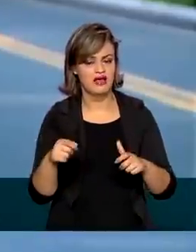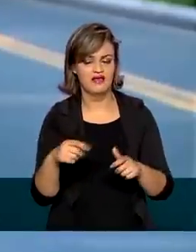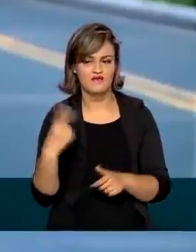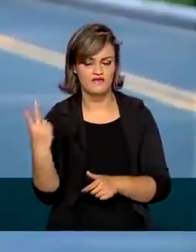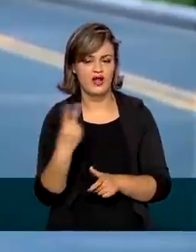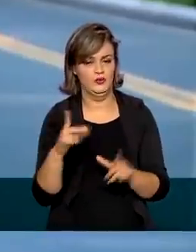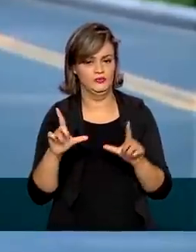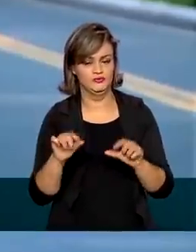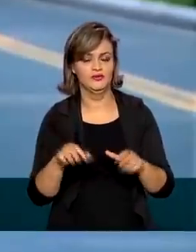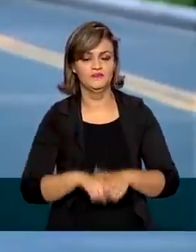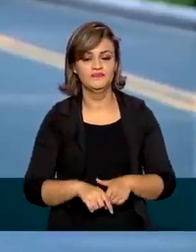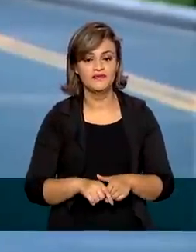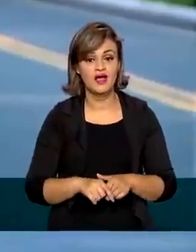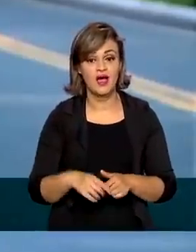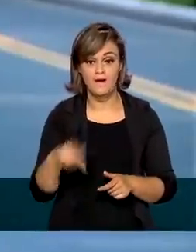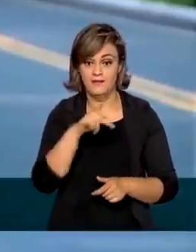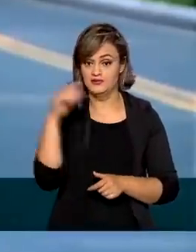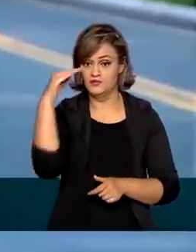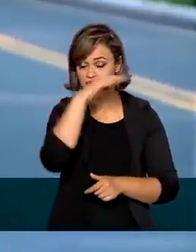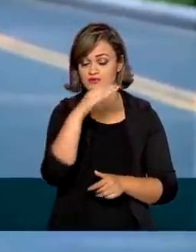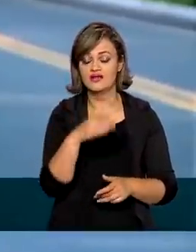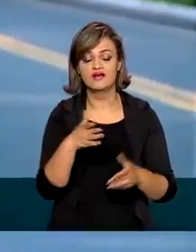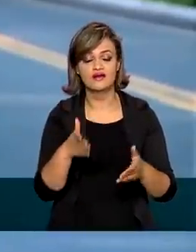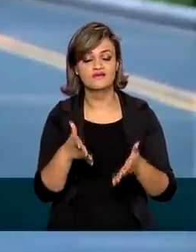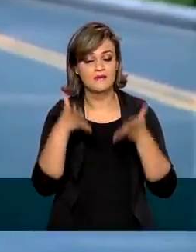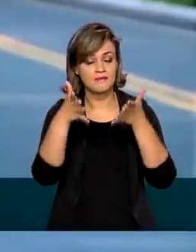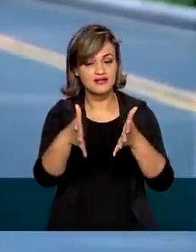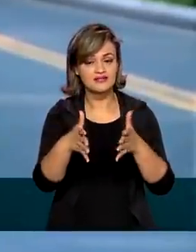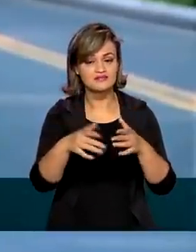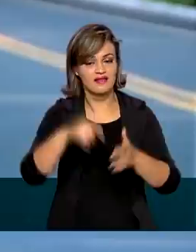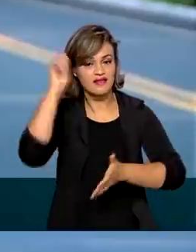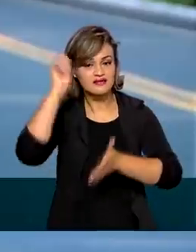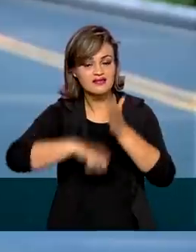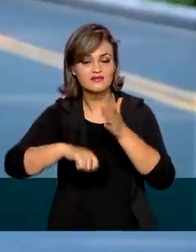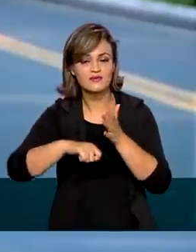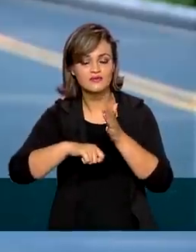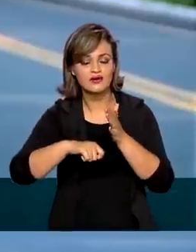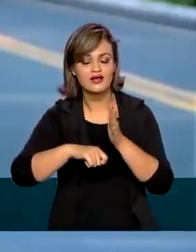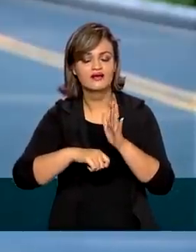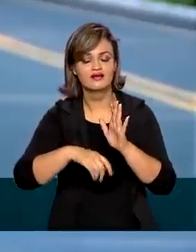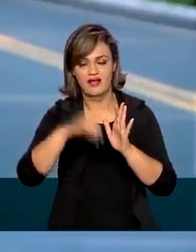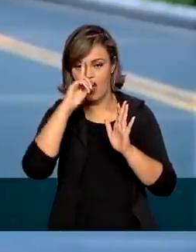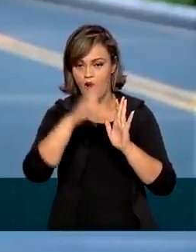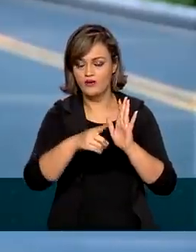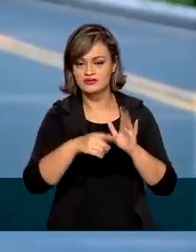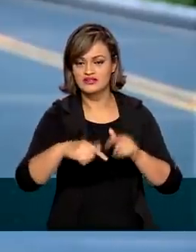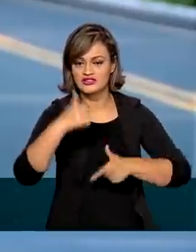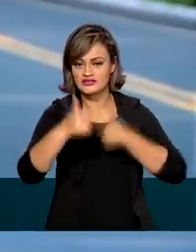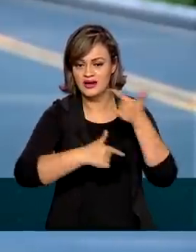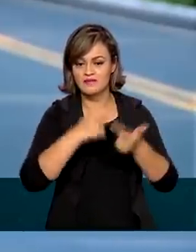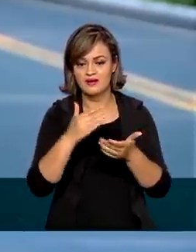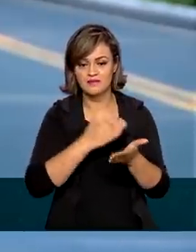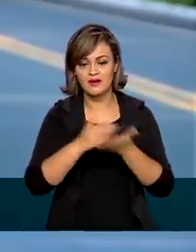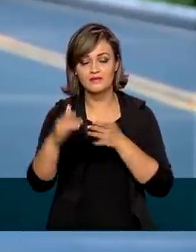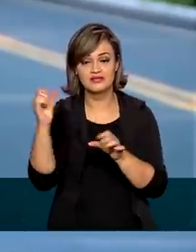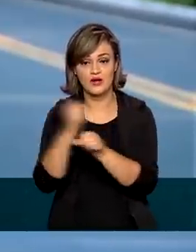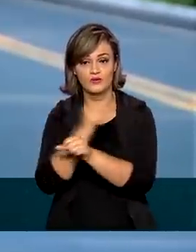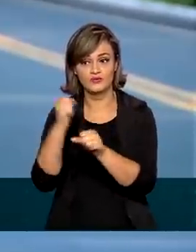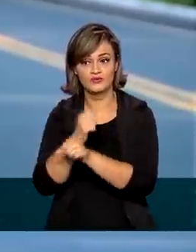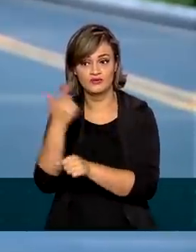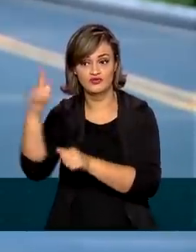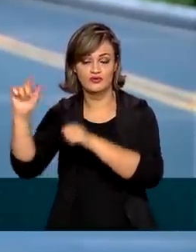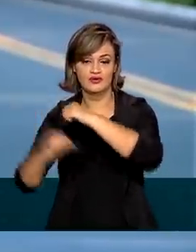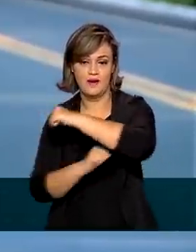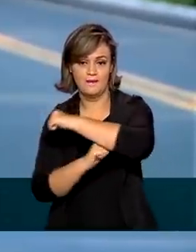repartimento, o presidente Jair Bolsonaro também participa da assinatura da ordem de serviço para o início da construção da